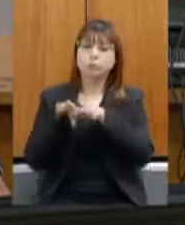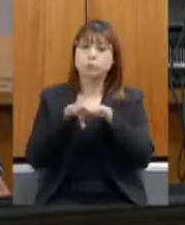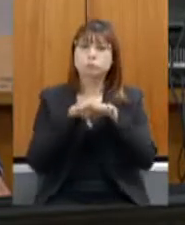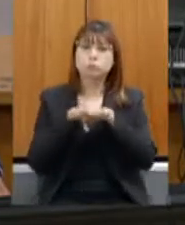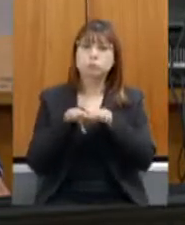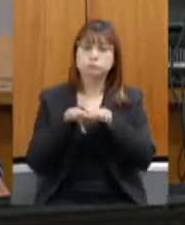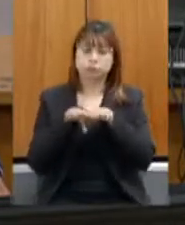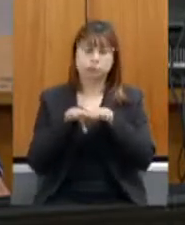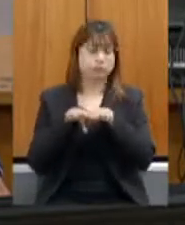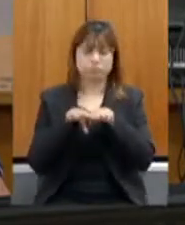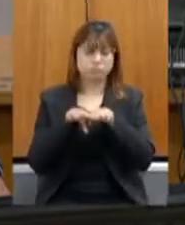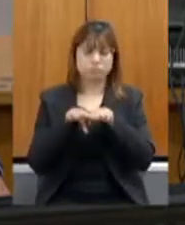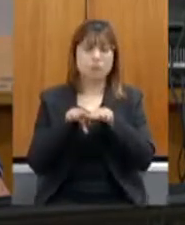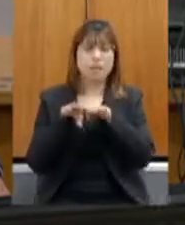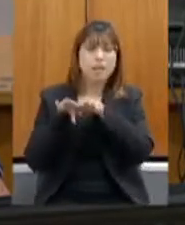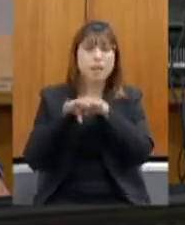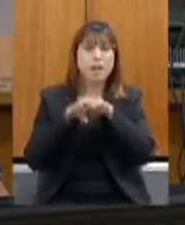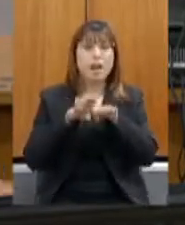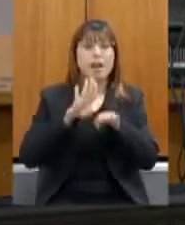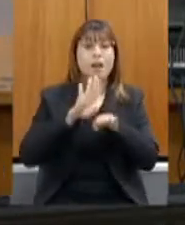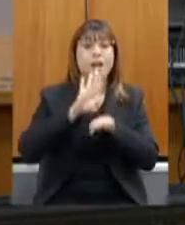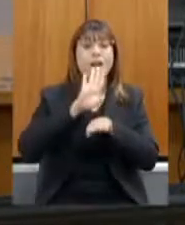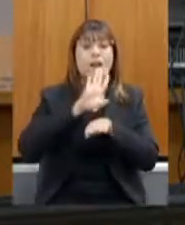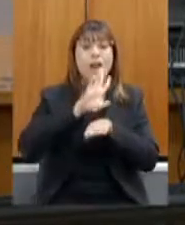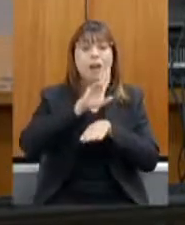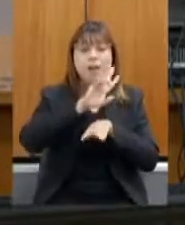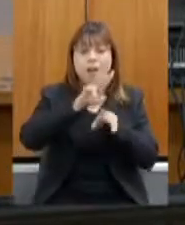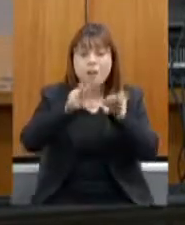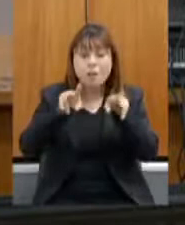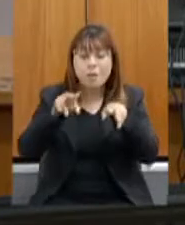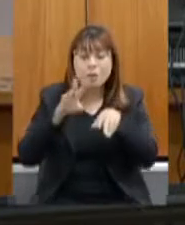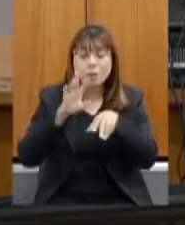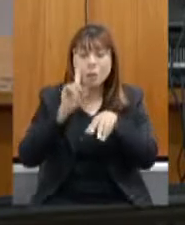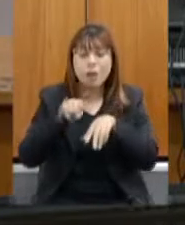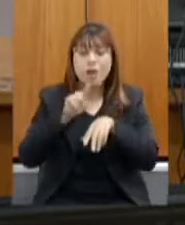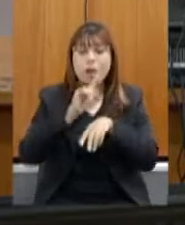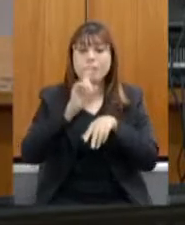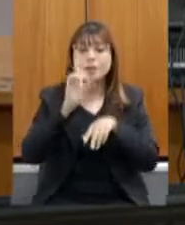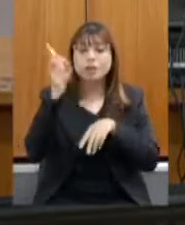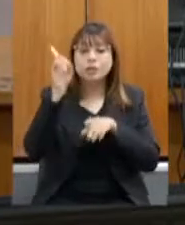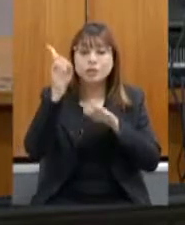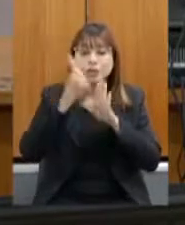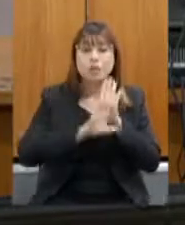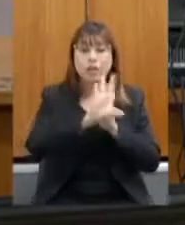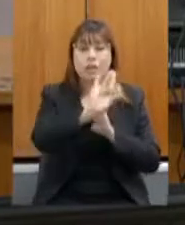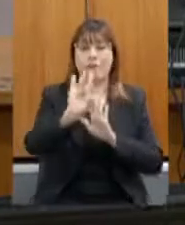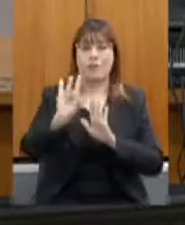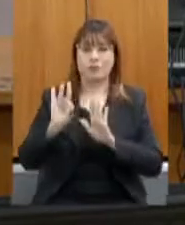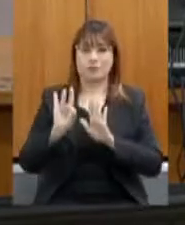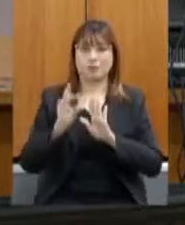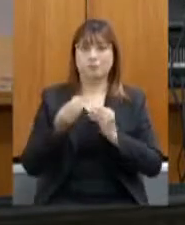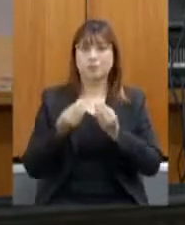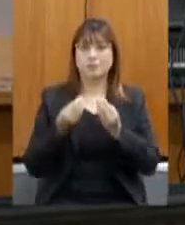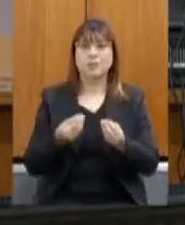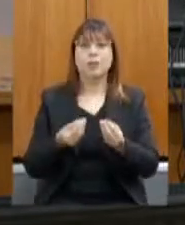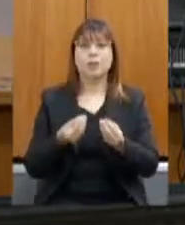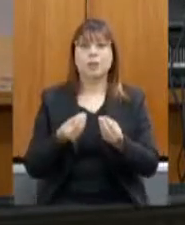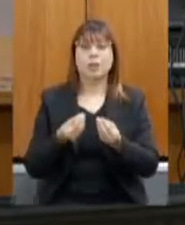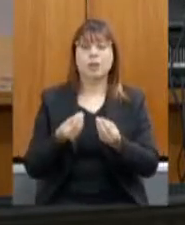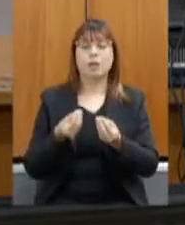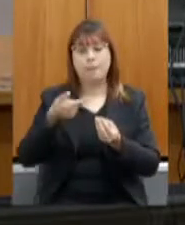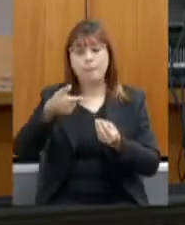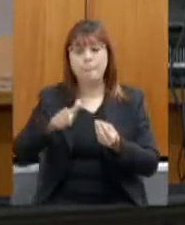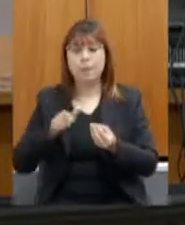igualdade. Talvez um dia chegue na igualdade, mas, por enquanto, nós queremos equidade, dar mais a quem tem menos.